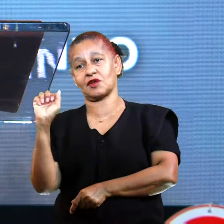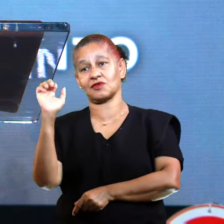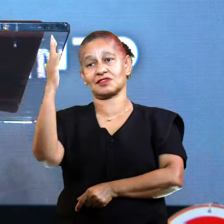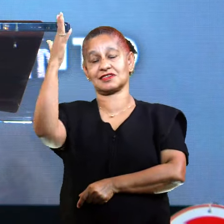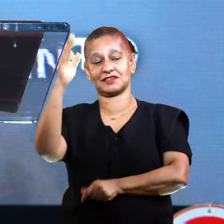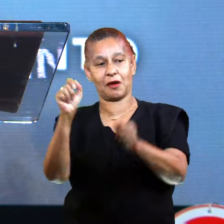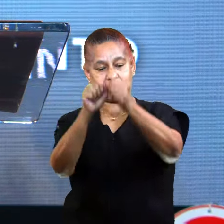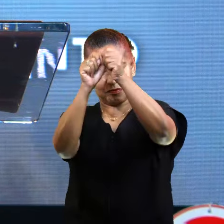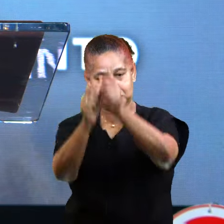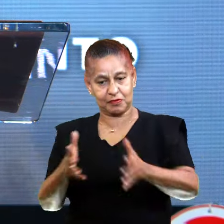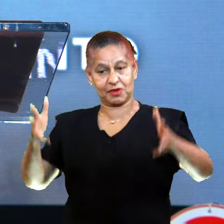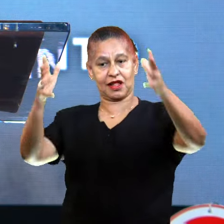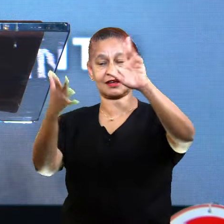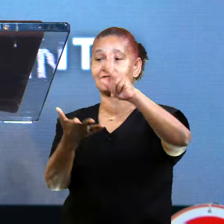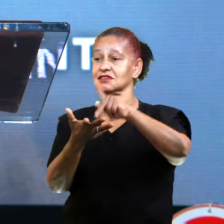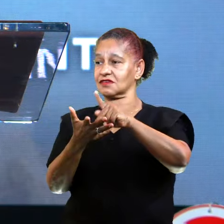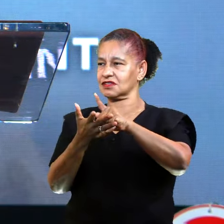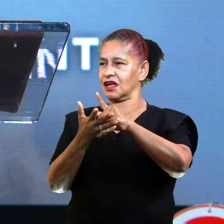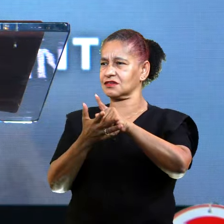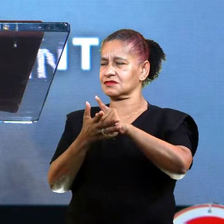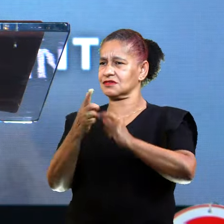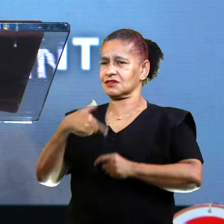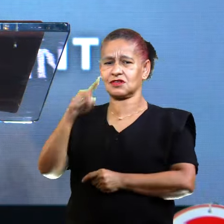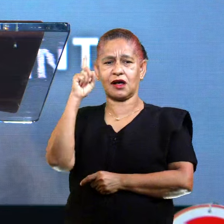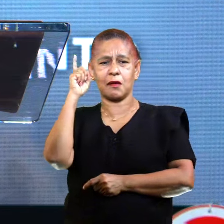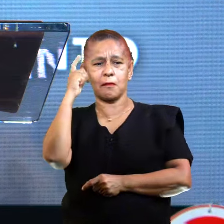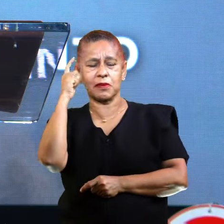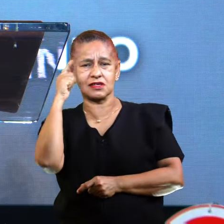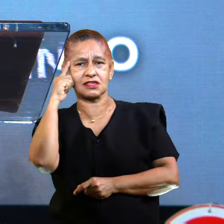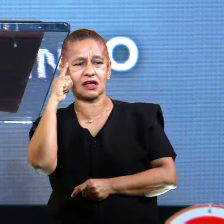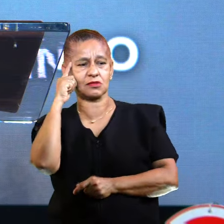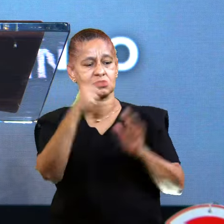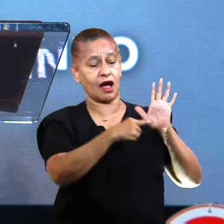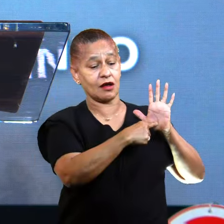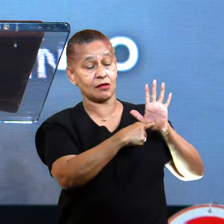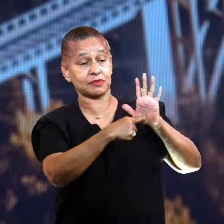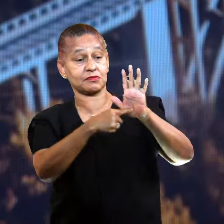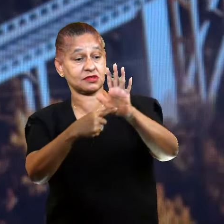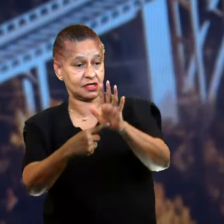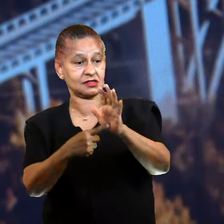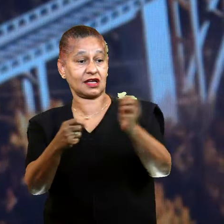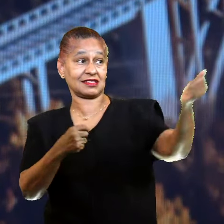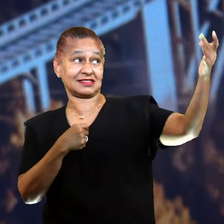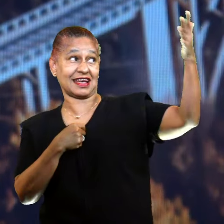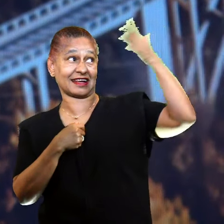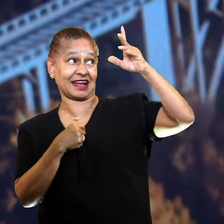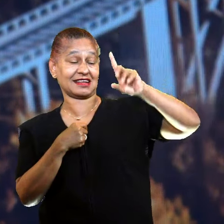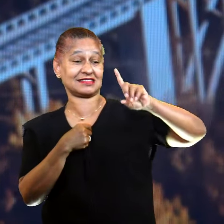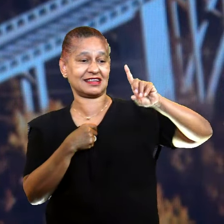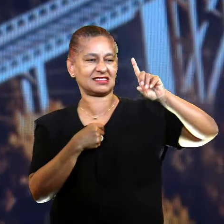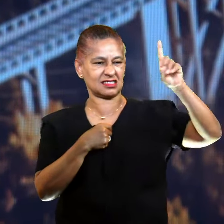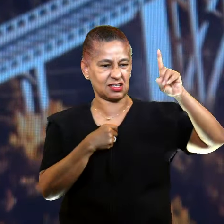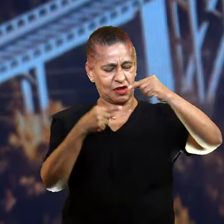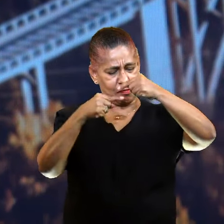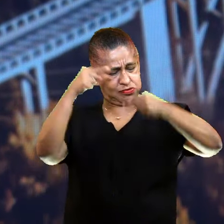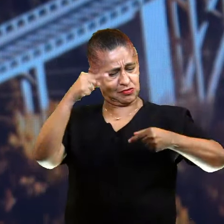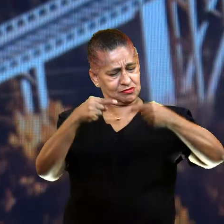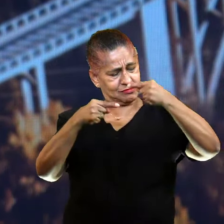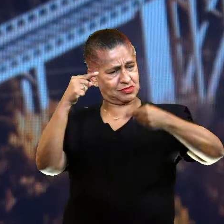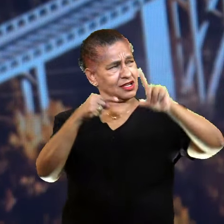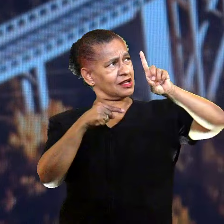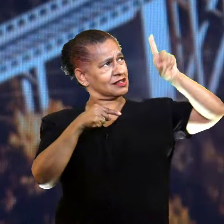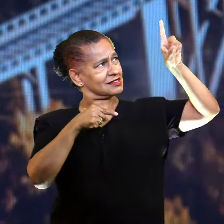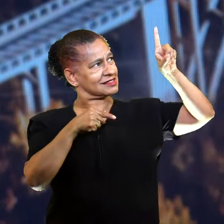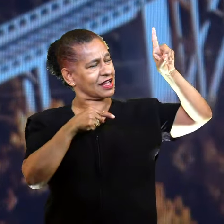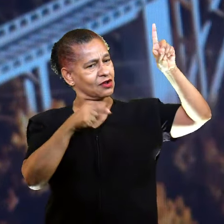milagre. Quando nós pensamos na manifestação dessa graça que é incoerente, Que é Deus